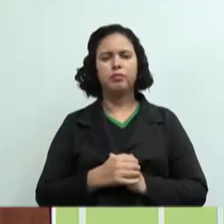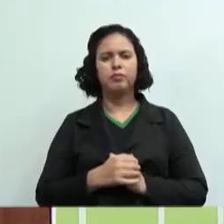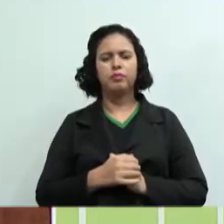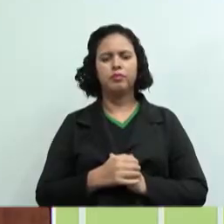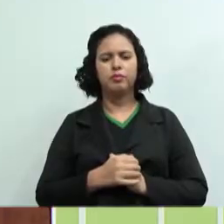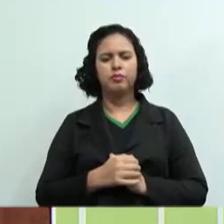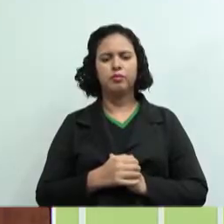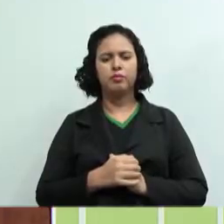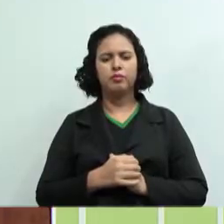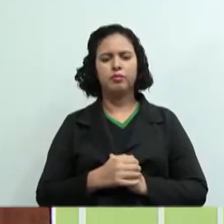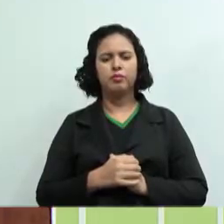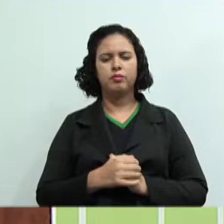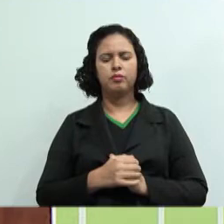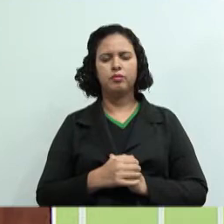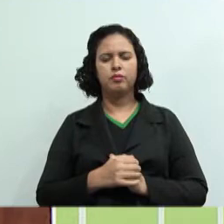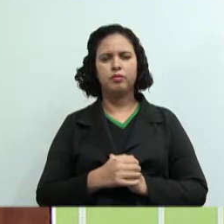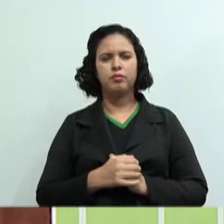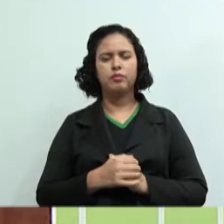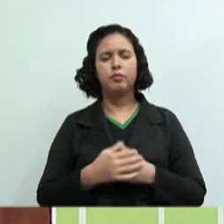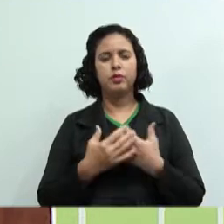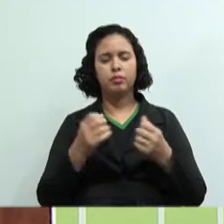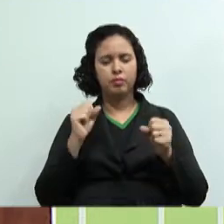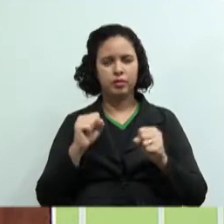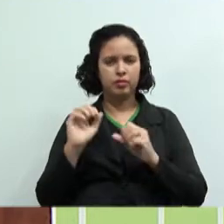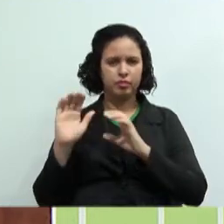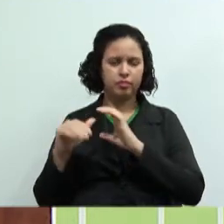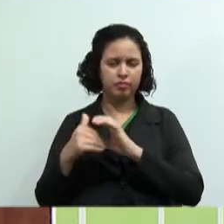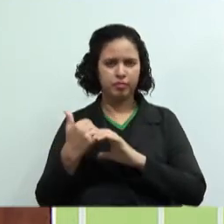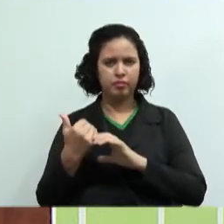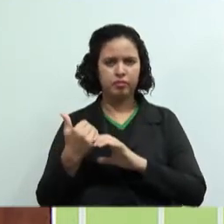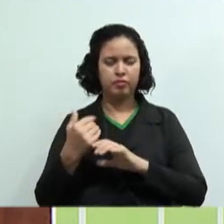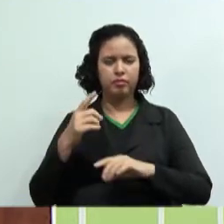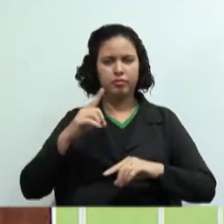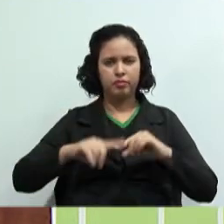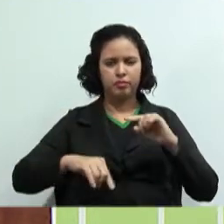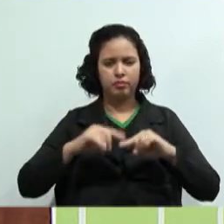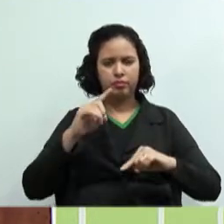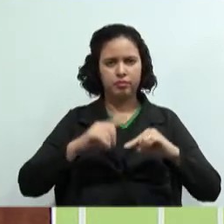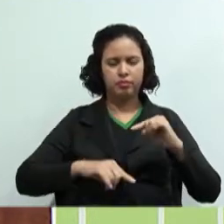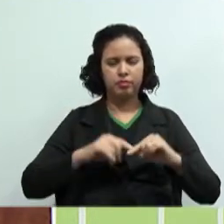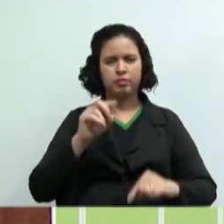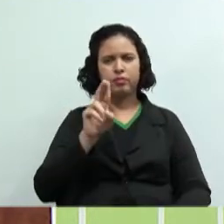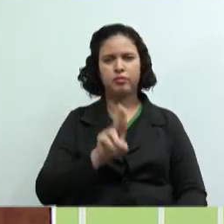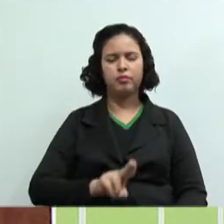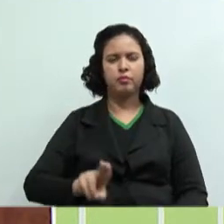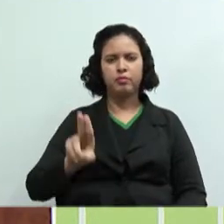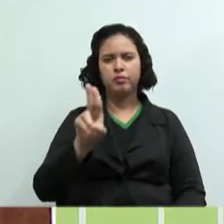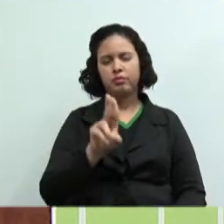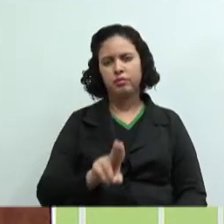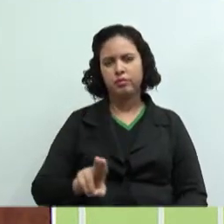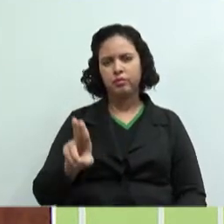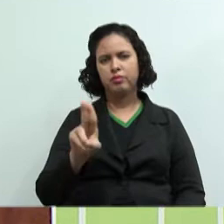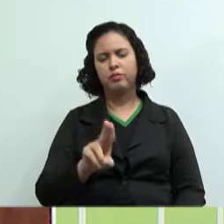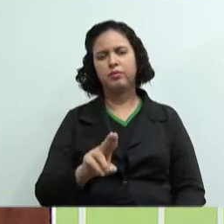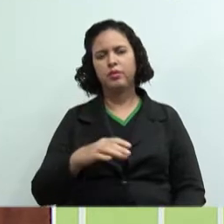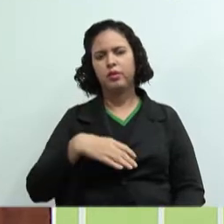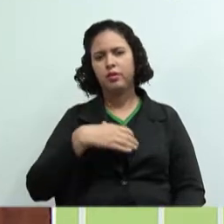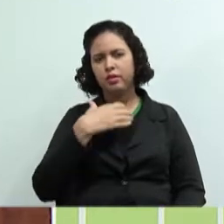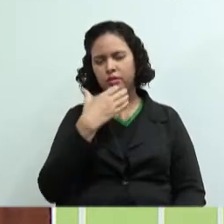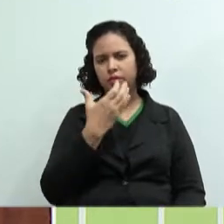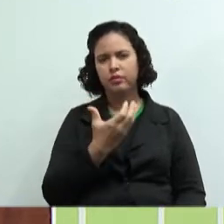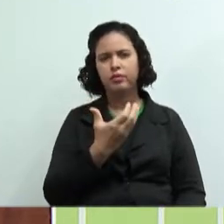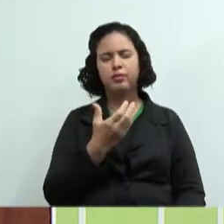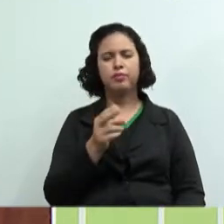Ok. Então, vamos lá. Podem mandar aqui para a gente quais serão os materiais que serão utilizados para, quais as frutas